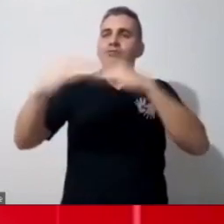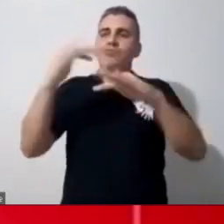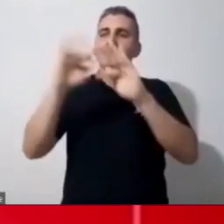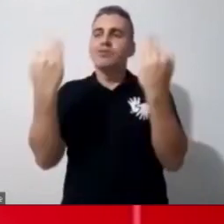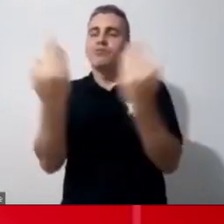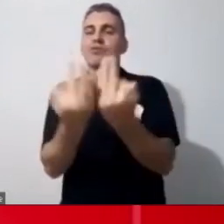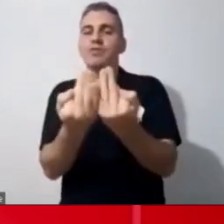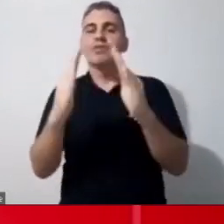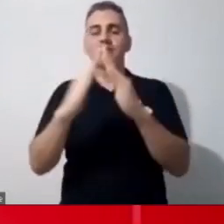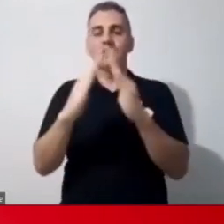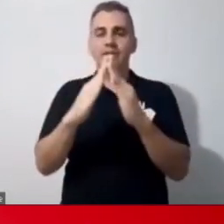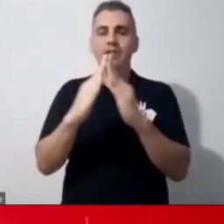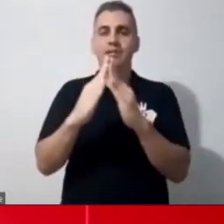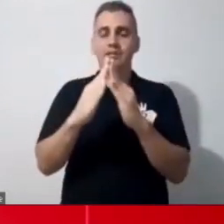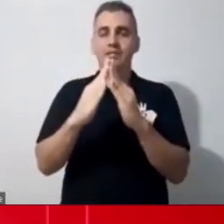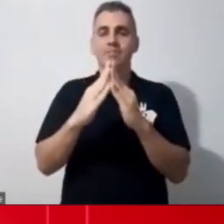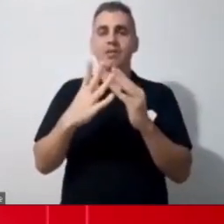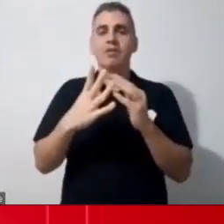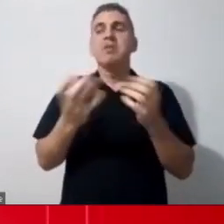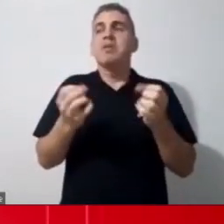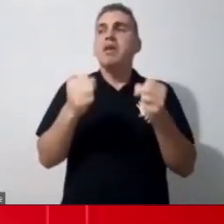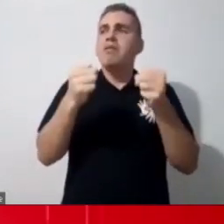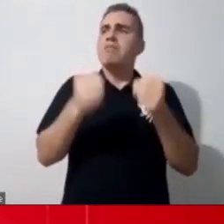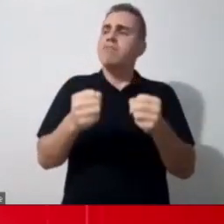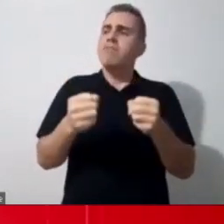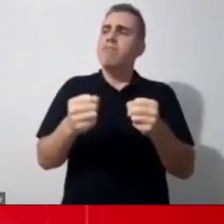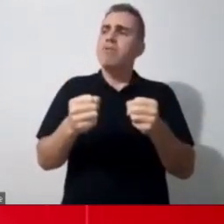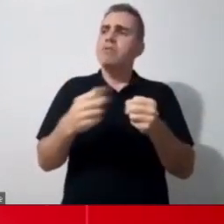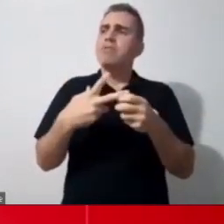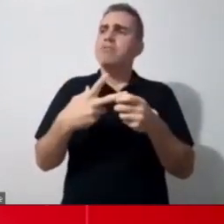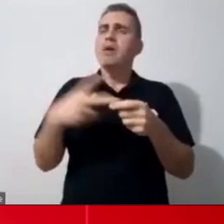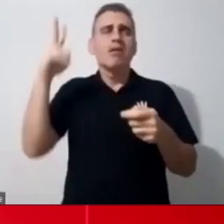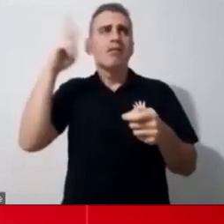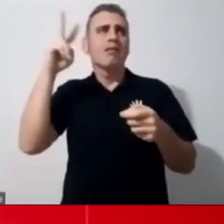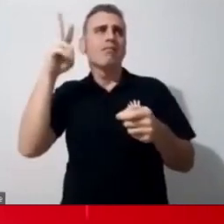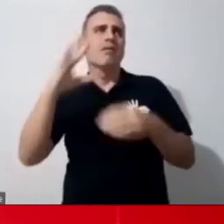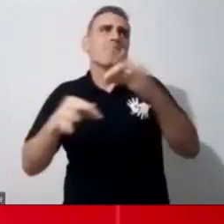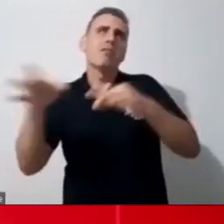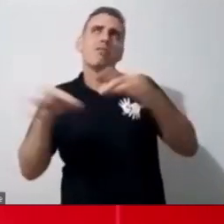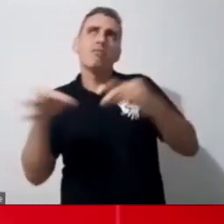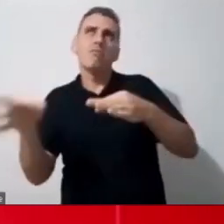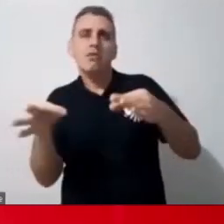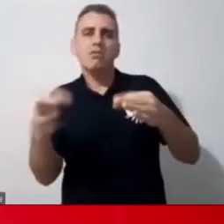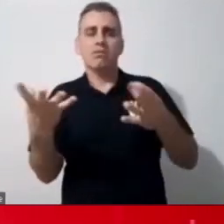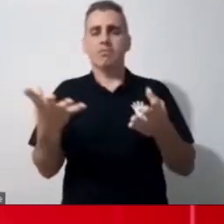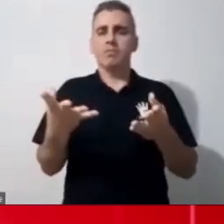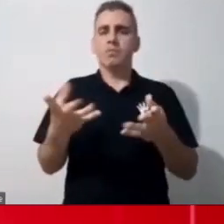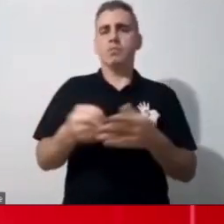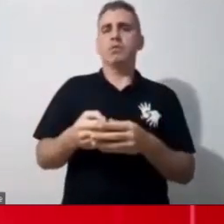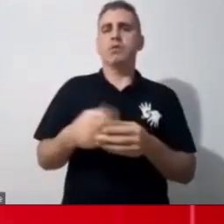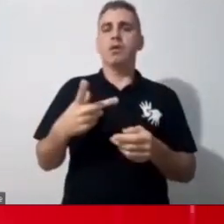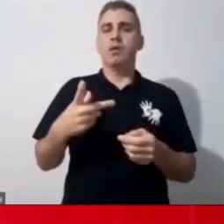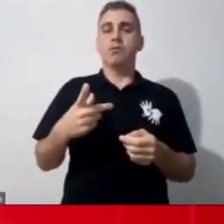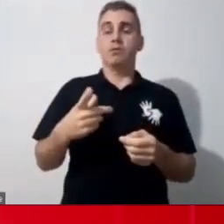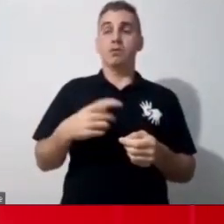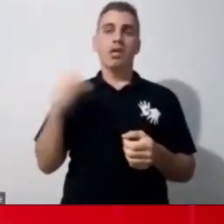casa, né. Pra que eu possa levar um planejamento é a coisa mais essencial que tem, porque